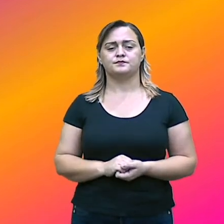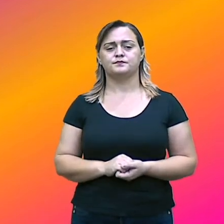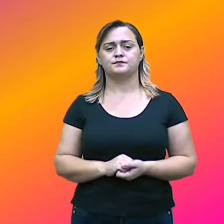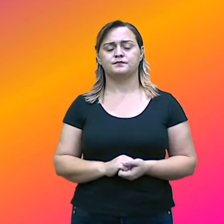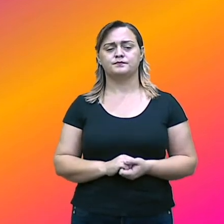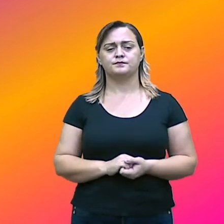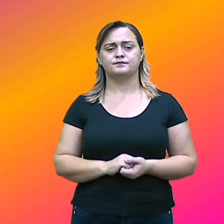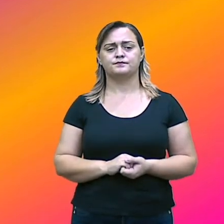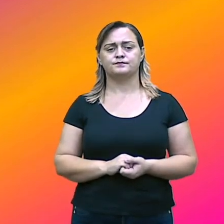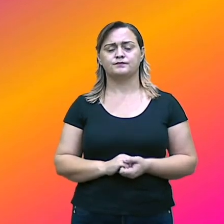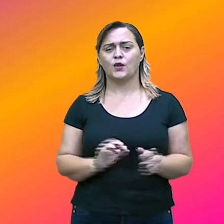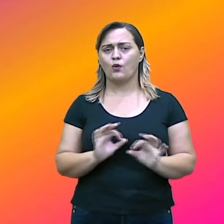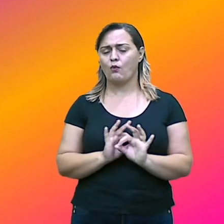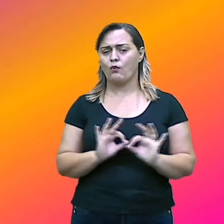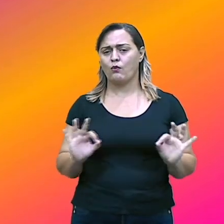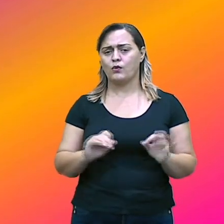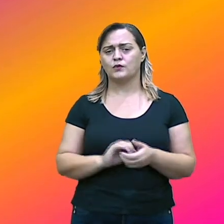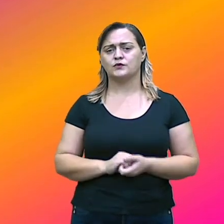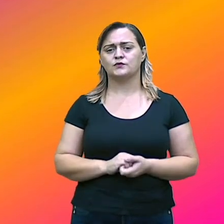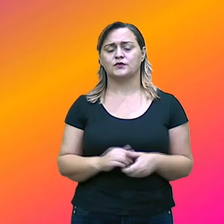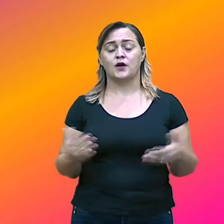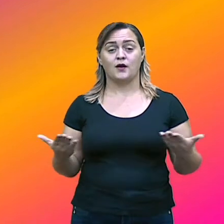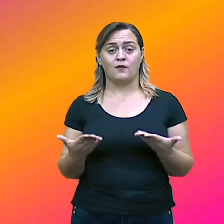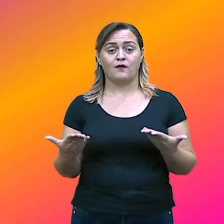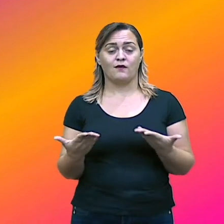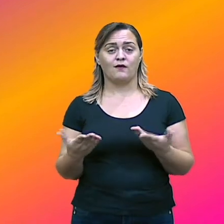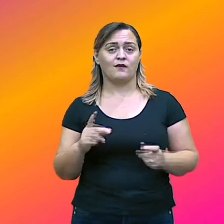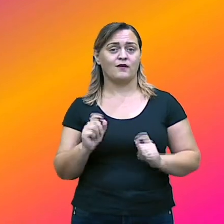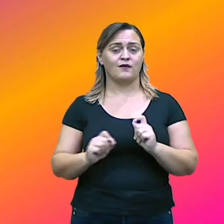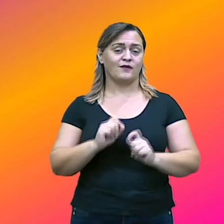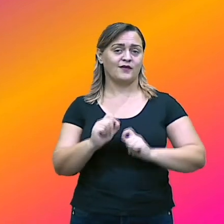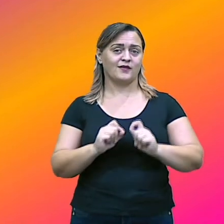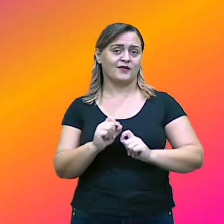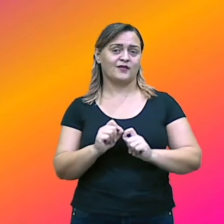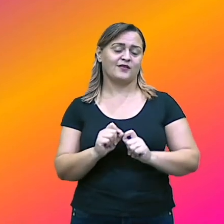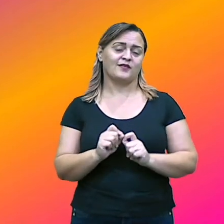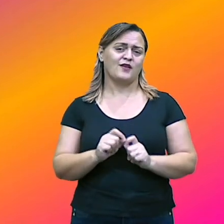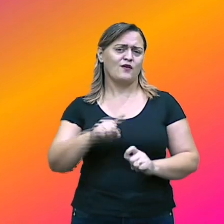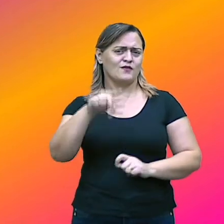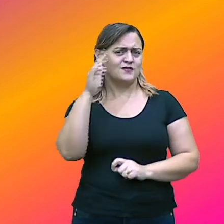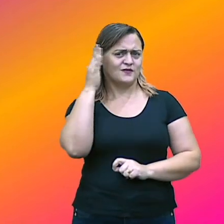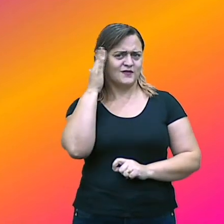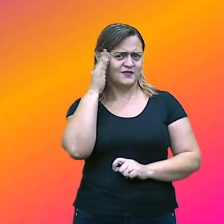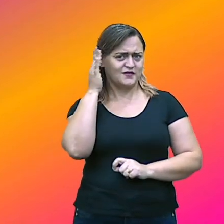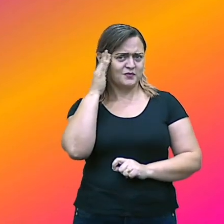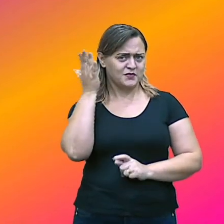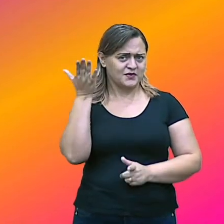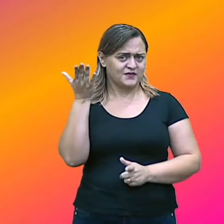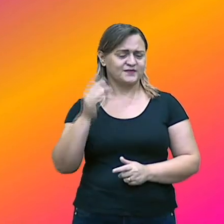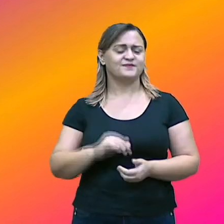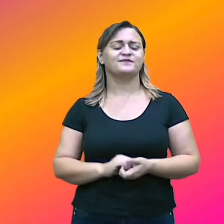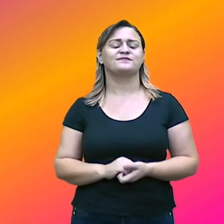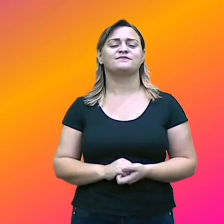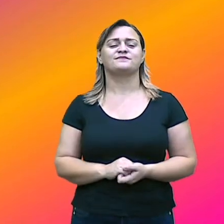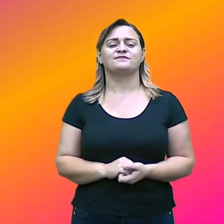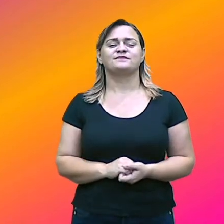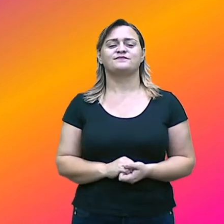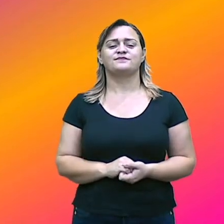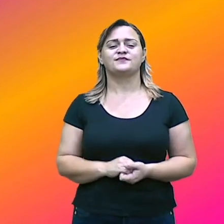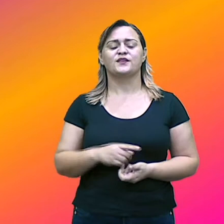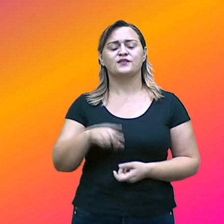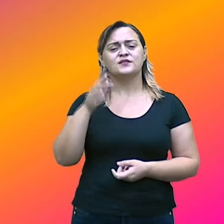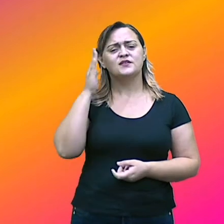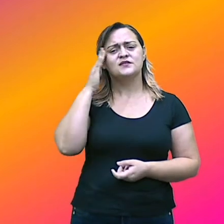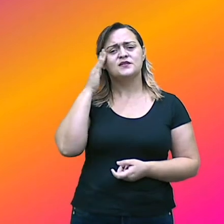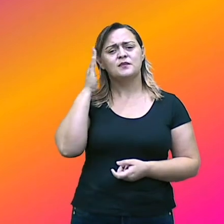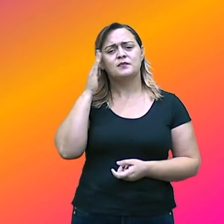Ótimo. Agora temos aqui o nosso quadro, né? Pois é. Você sabia isso? E você sabia, estudante,